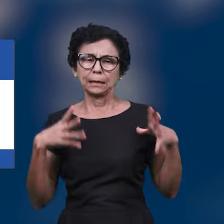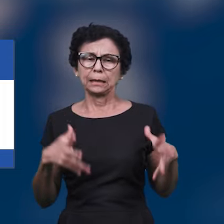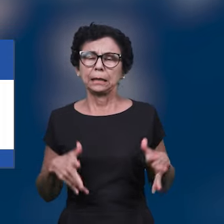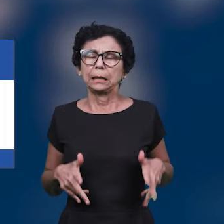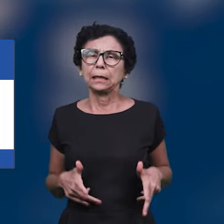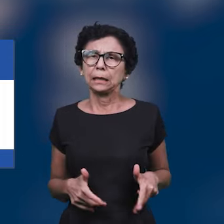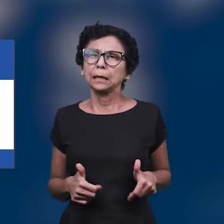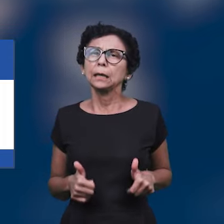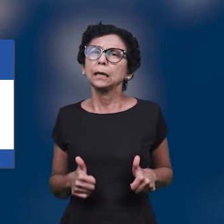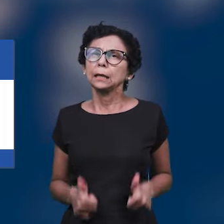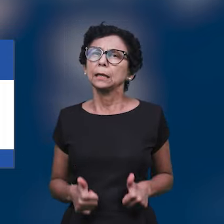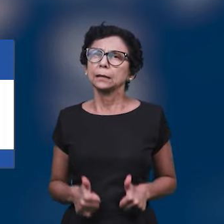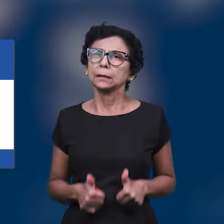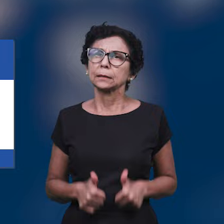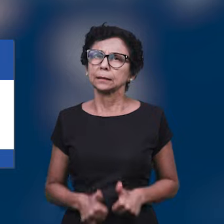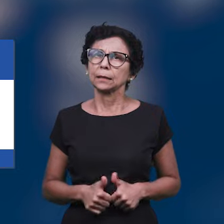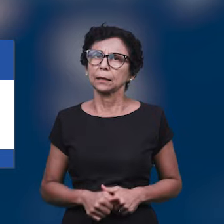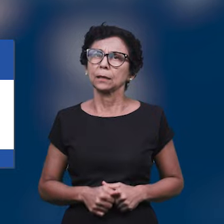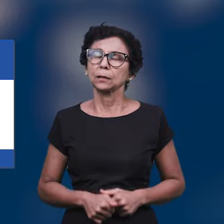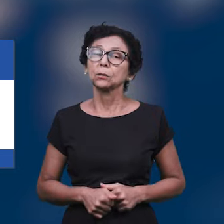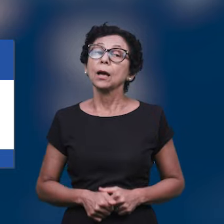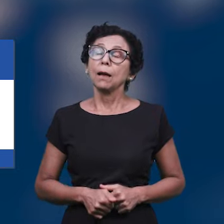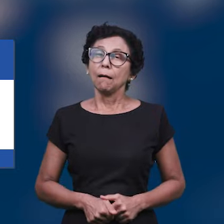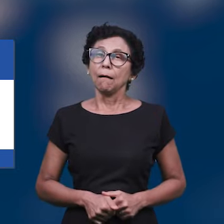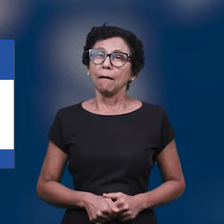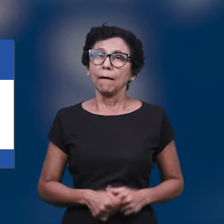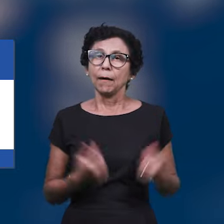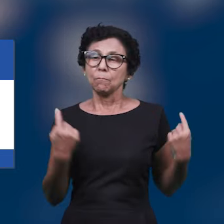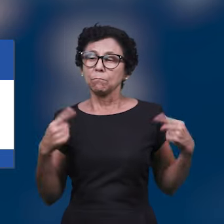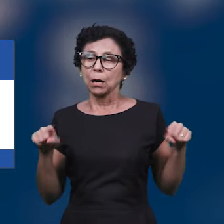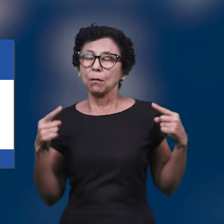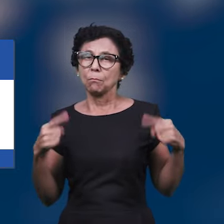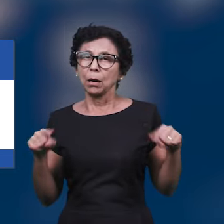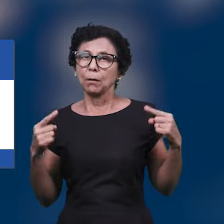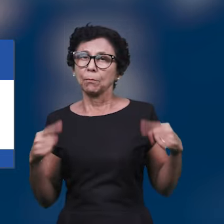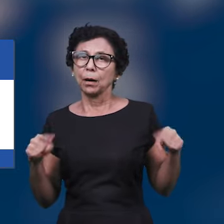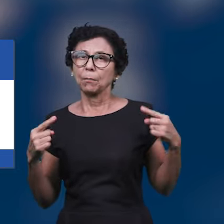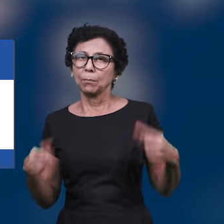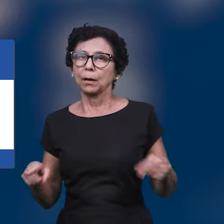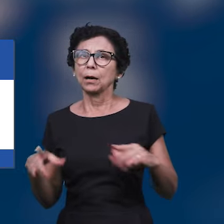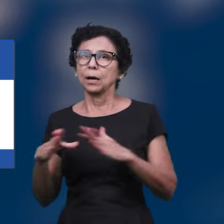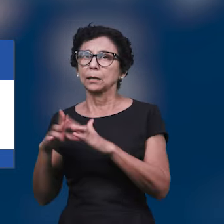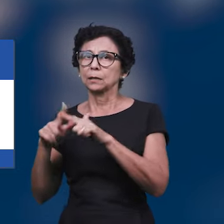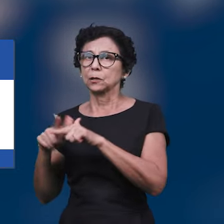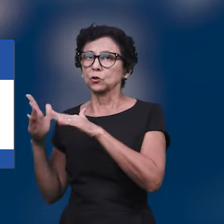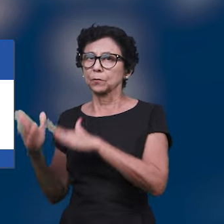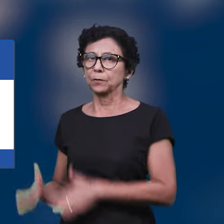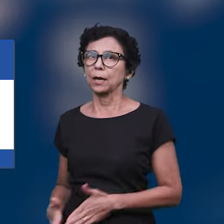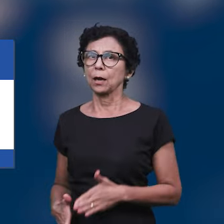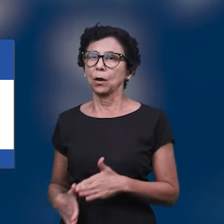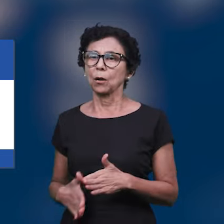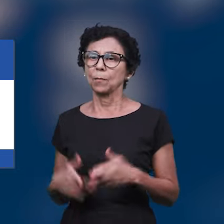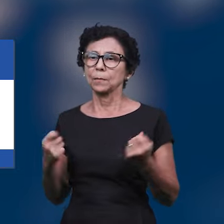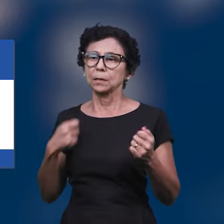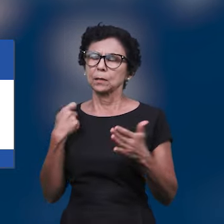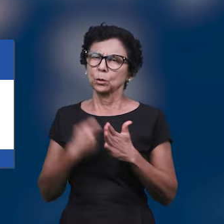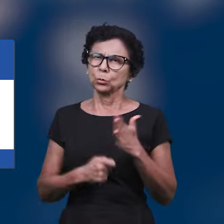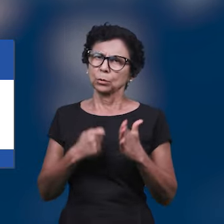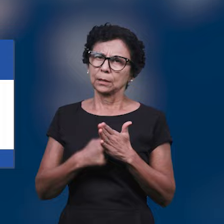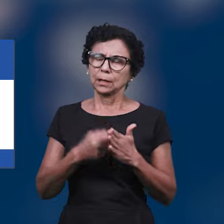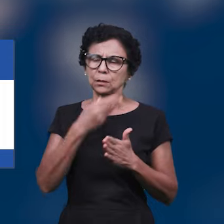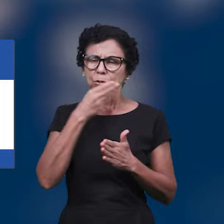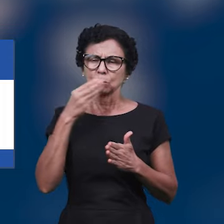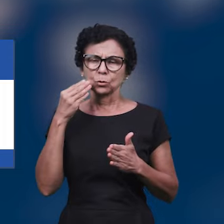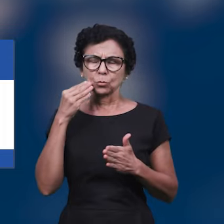soar. Tentarão lançar e prender muitos de nós nas prisões do inimigo, mas precisamos lutar, jejuar,